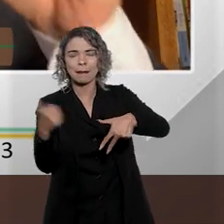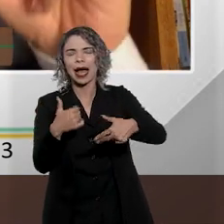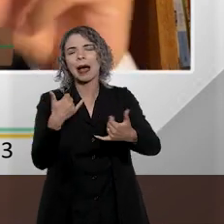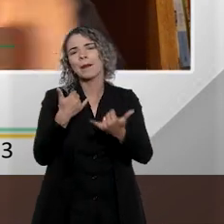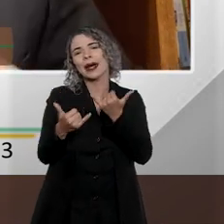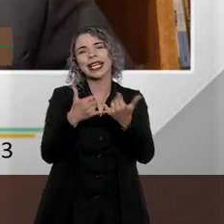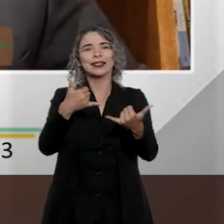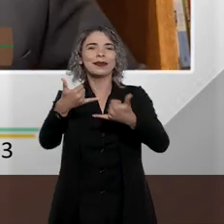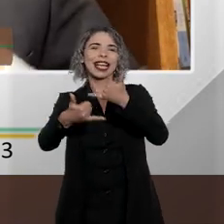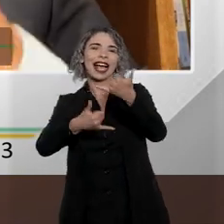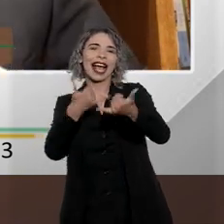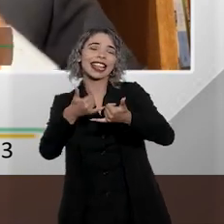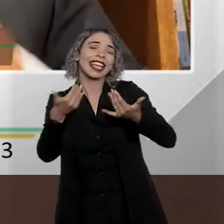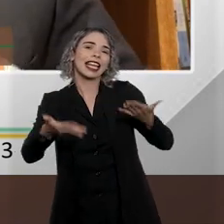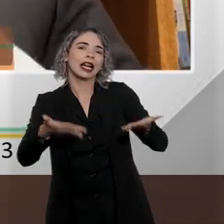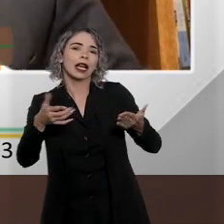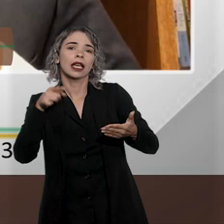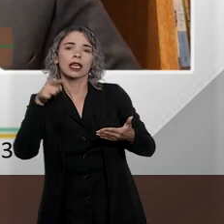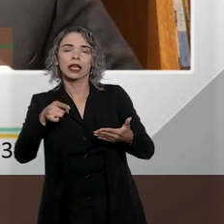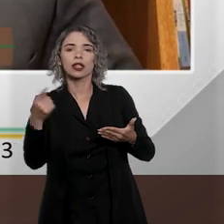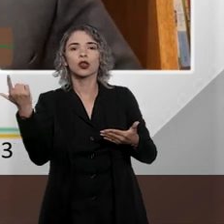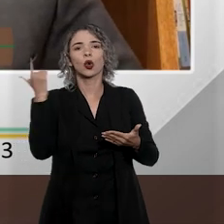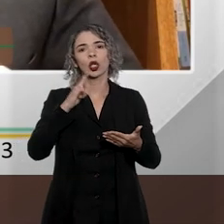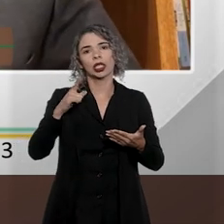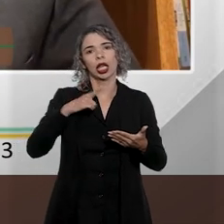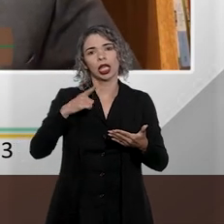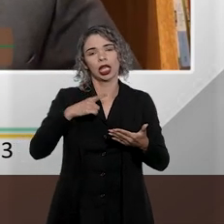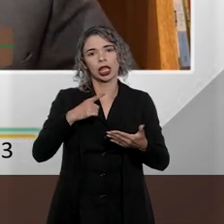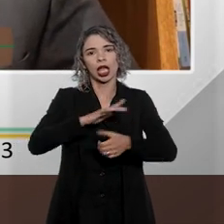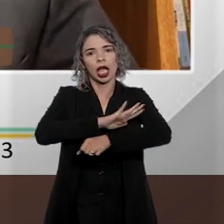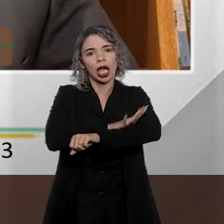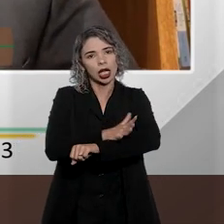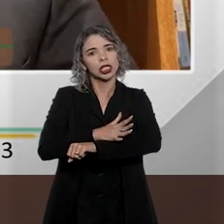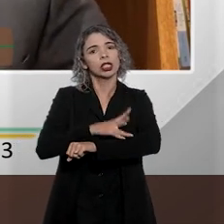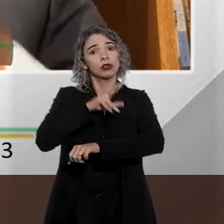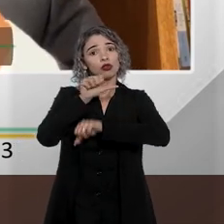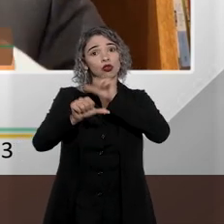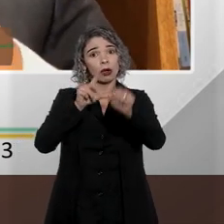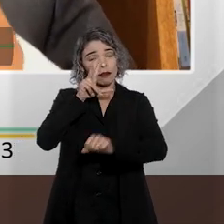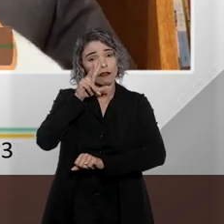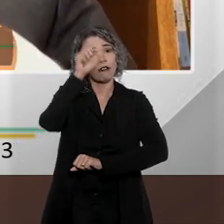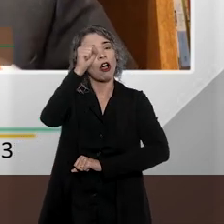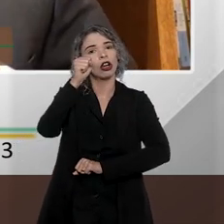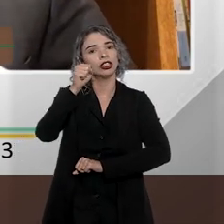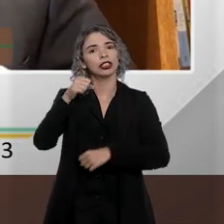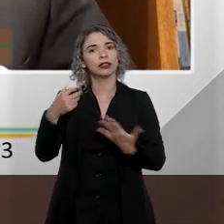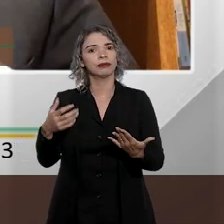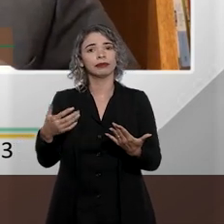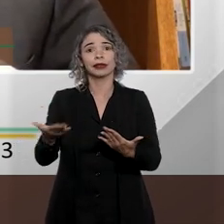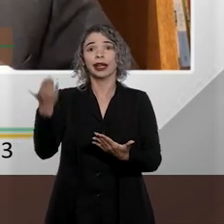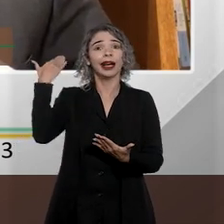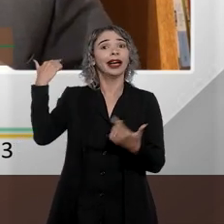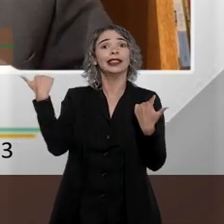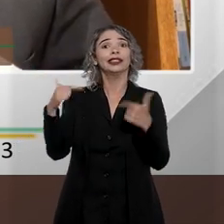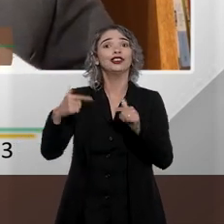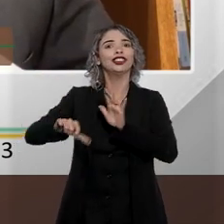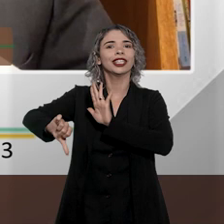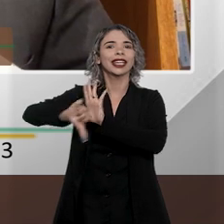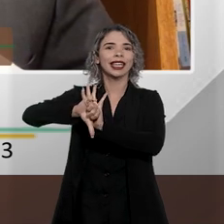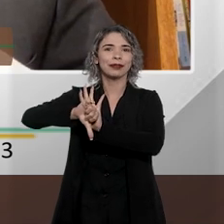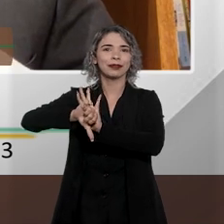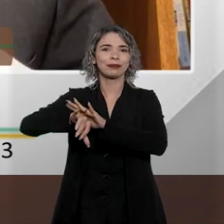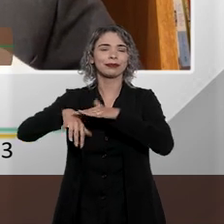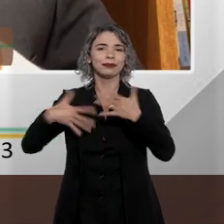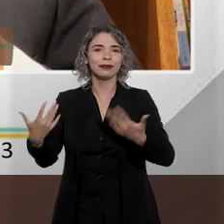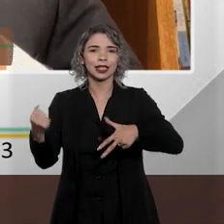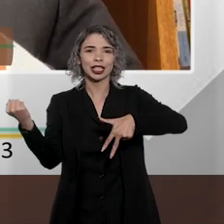brincadeira, isso vai fazendo o racismo se fortalecer de geração em geração. E para isso não havia crime. Então